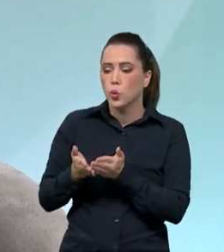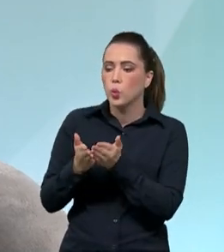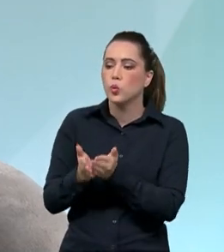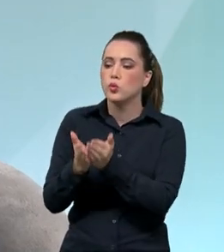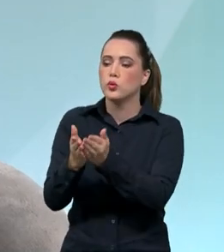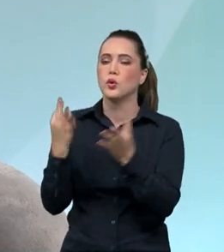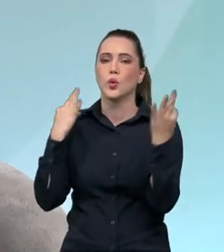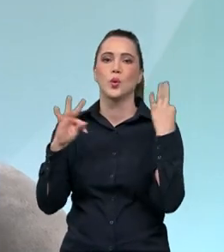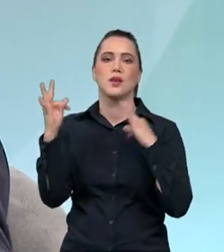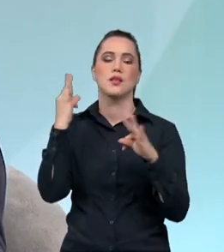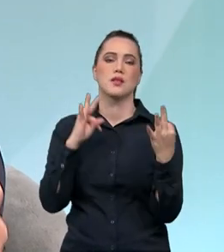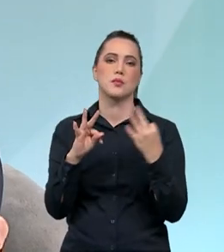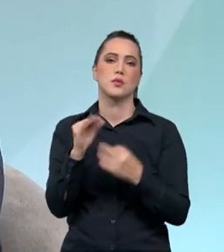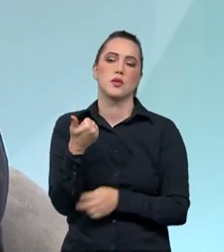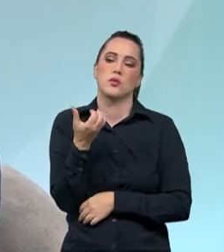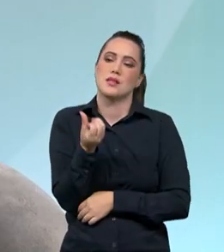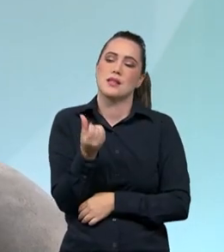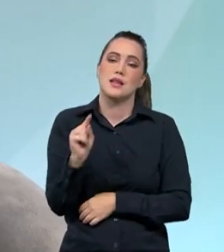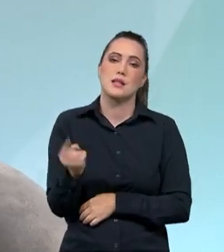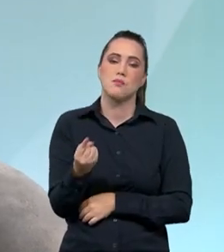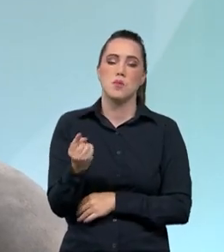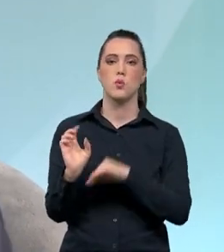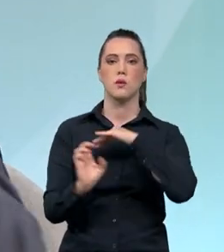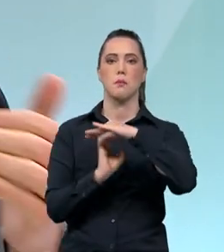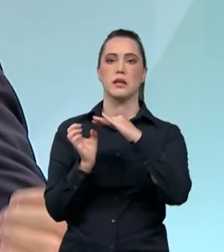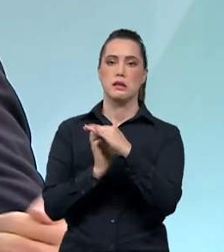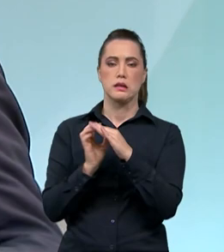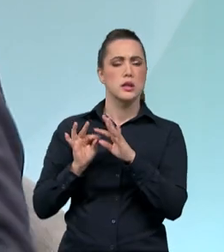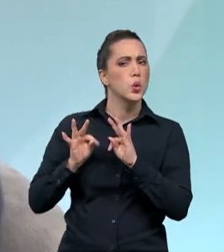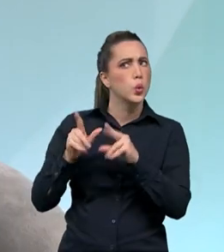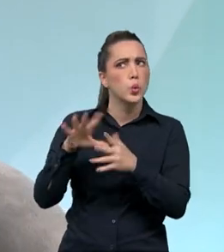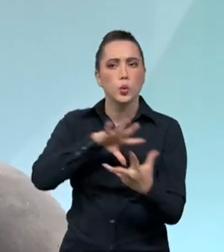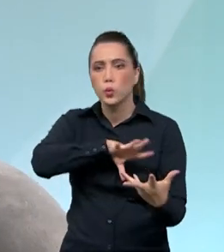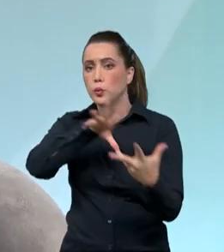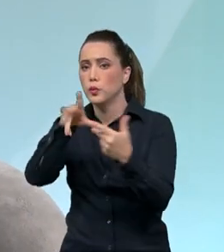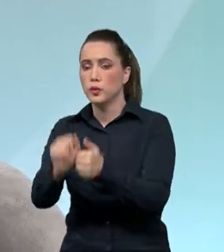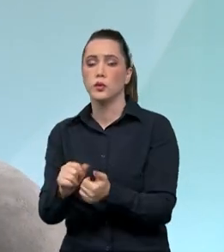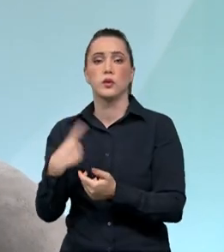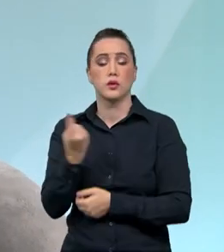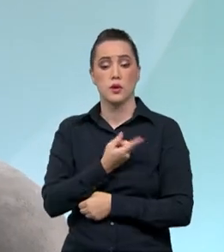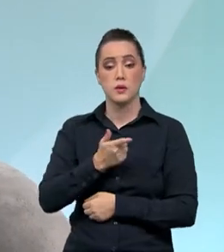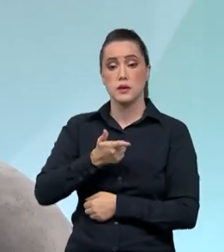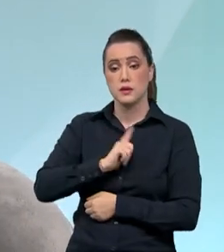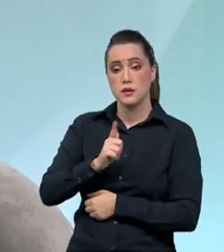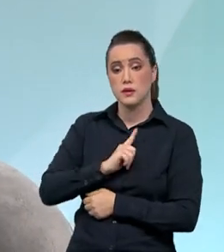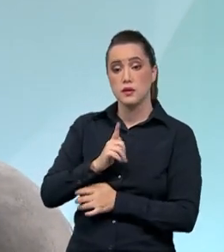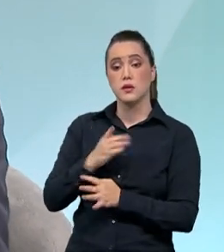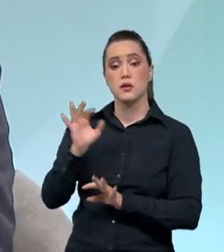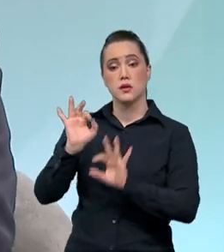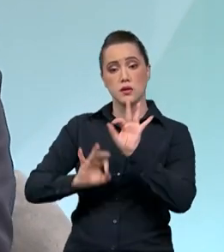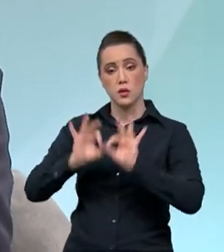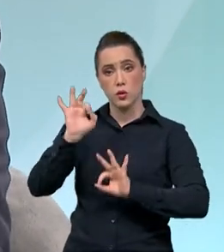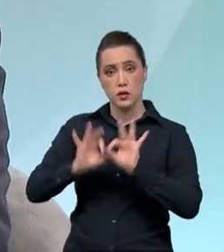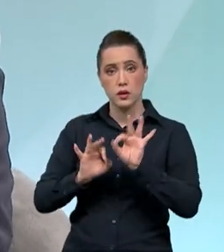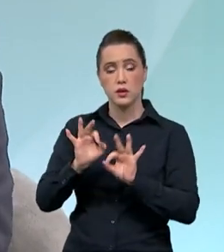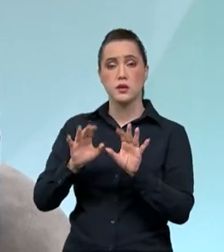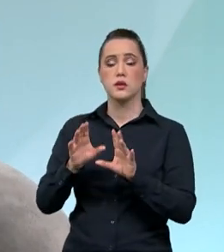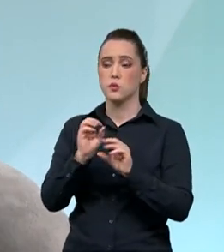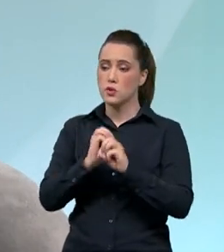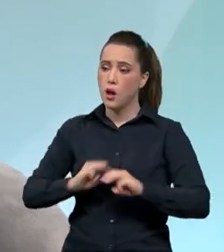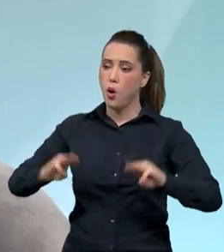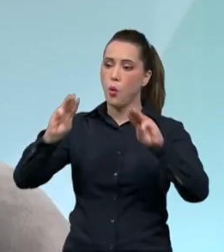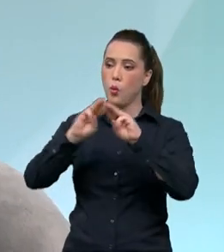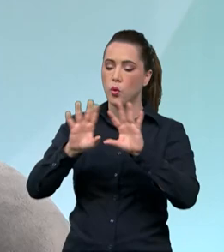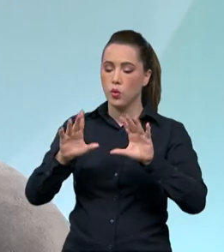16 mil operadores de turismo espalhados pelo mundo. Então, quando você tem um organismo da ONU, como a OMT,